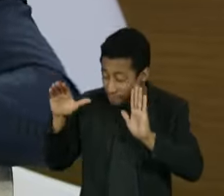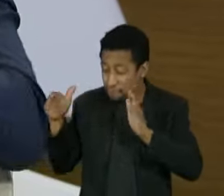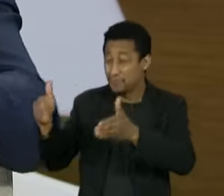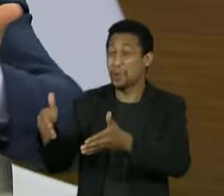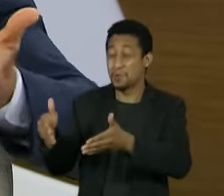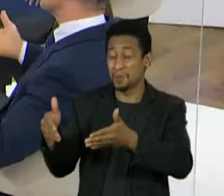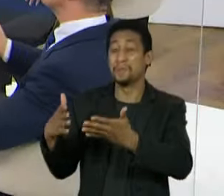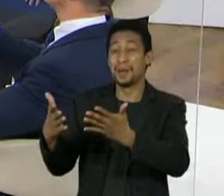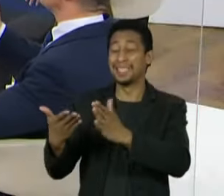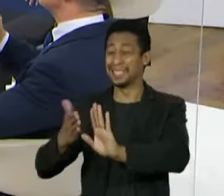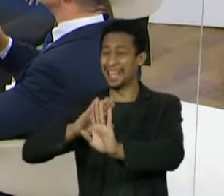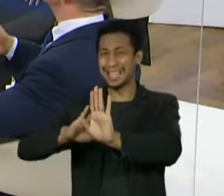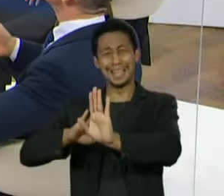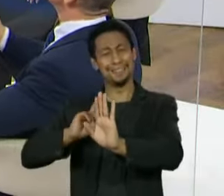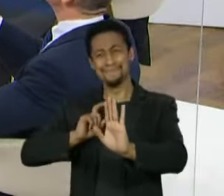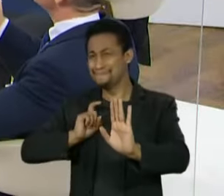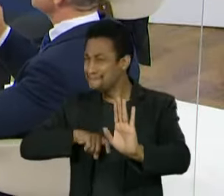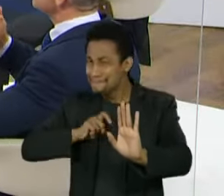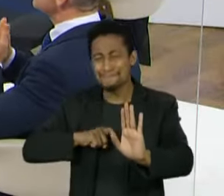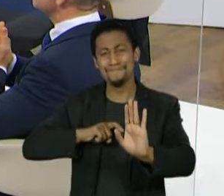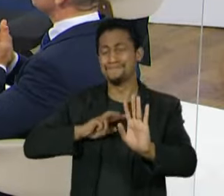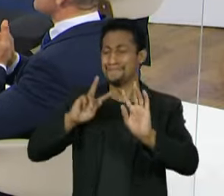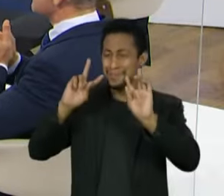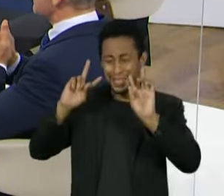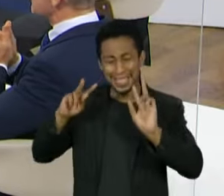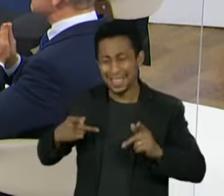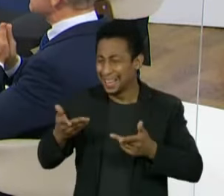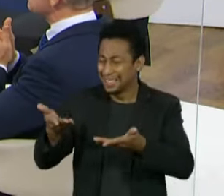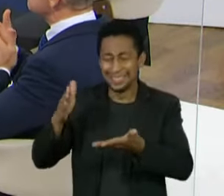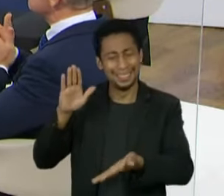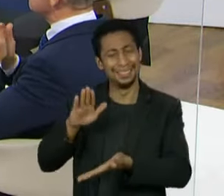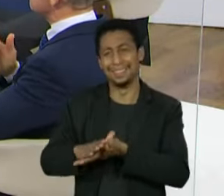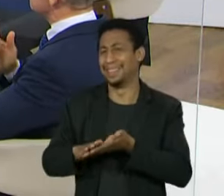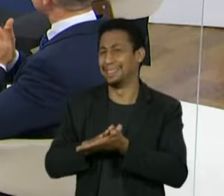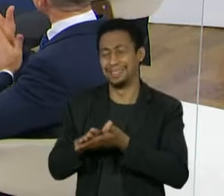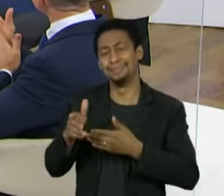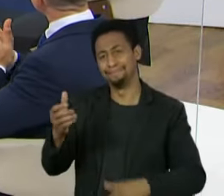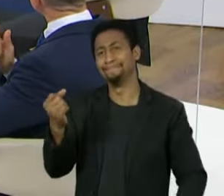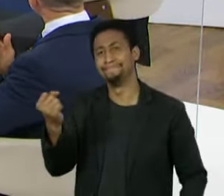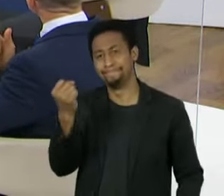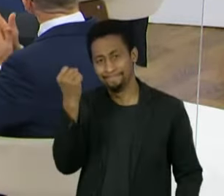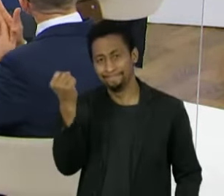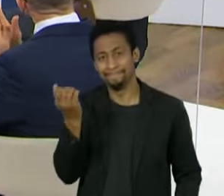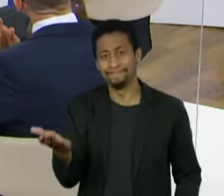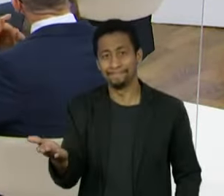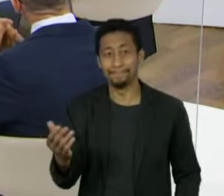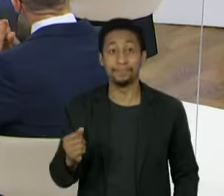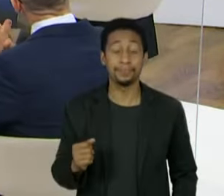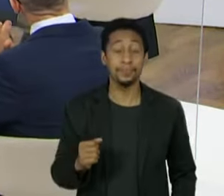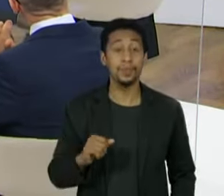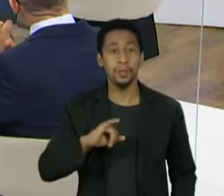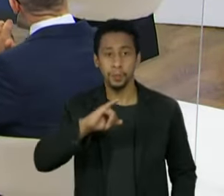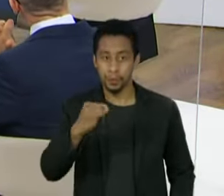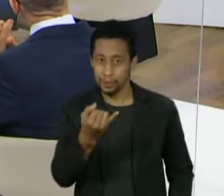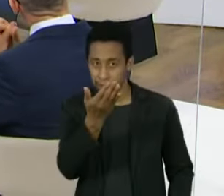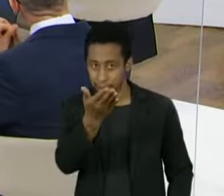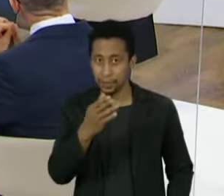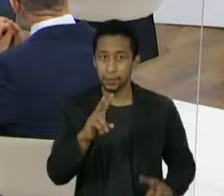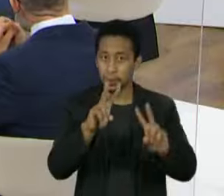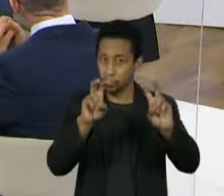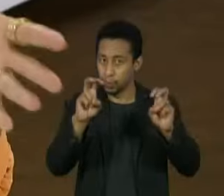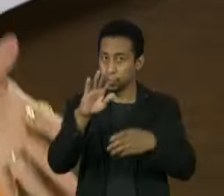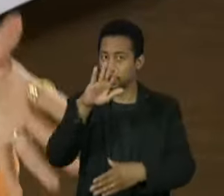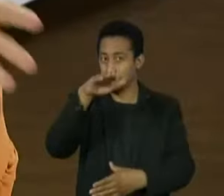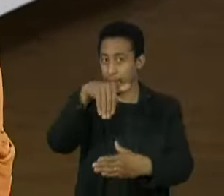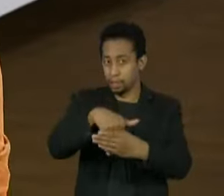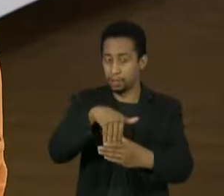a perversidade, a crueldade, a desumanidade dele está latente. Aqui, senador Alessandro, aproveitando o gancho de eleições, falamos há